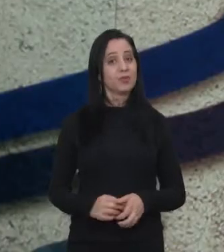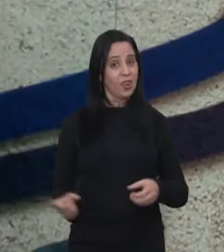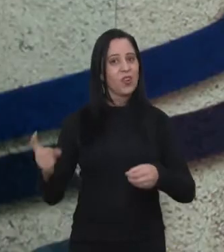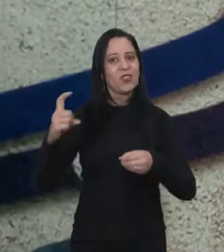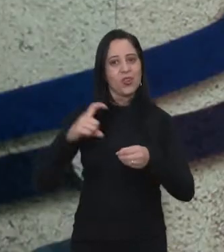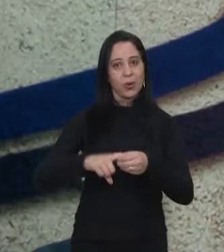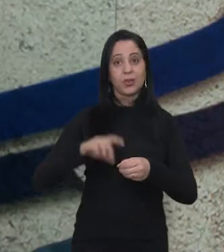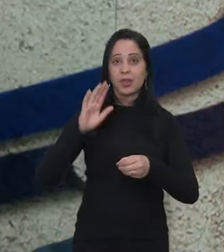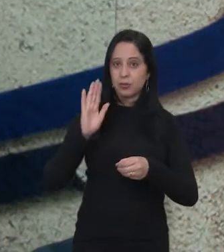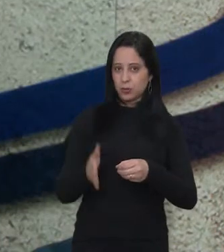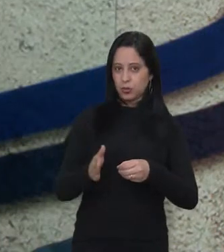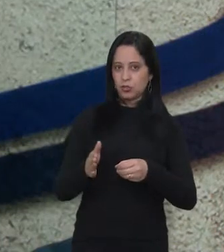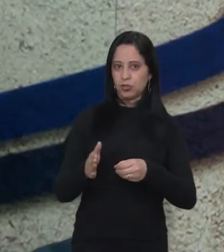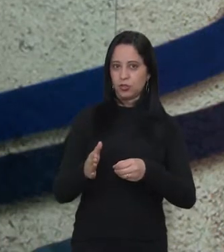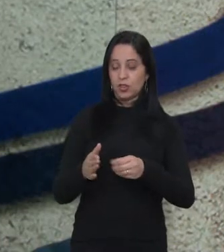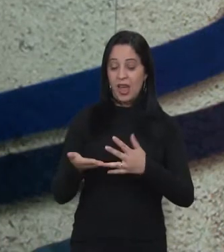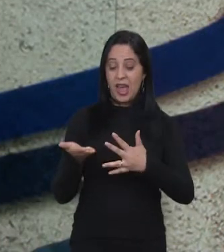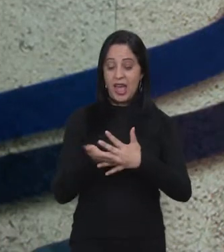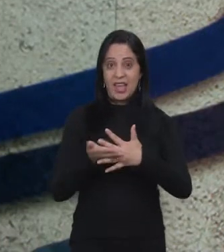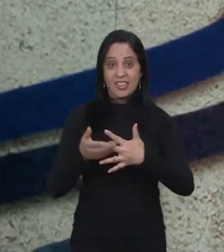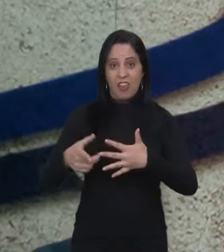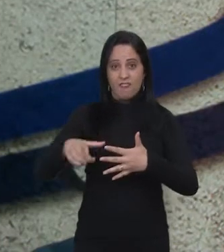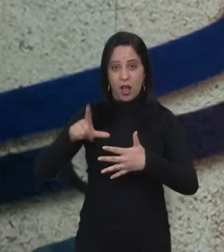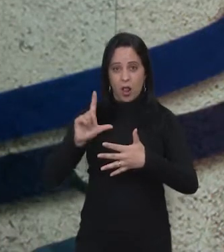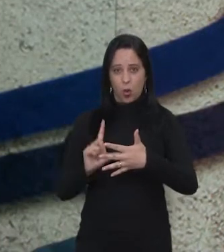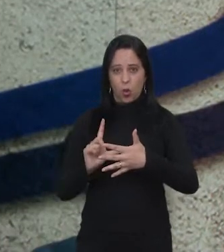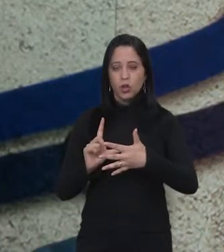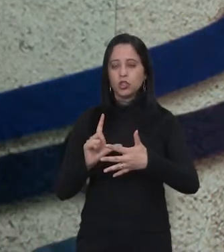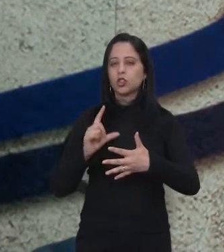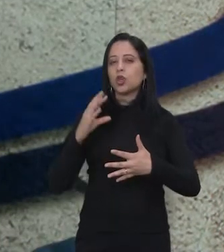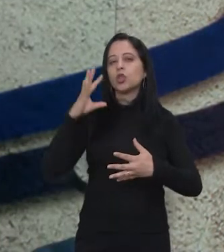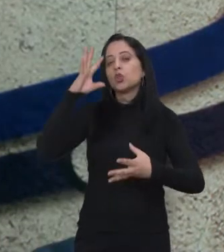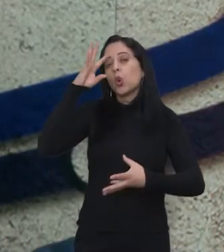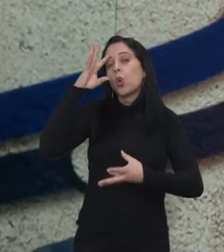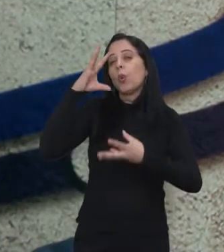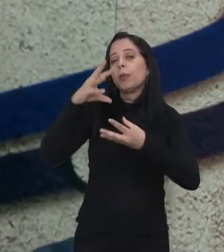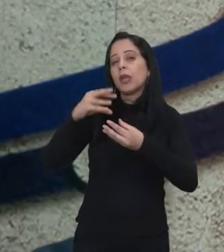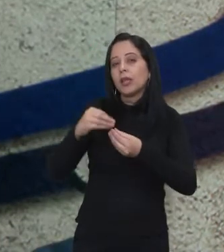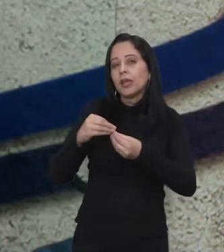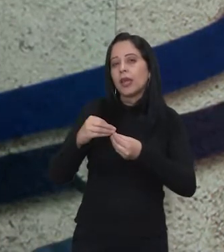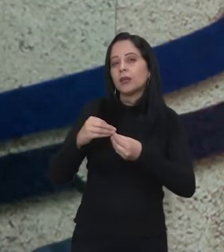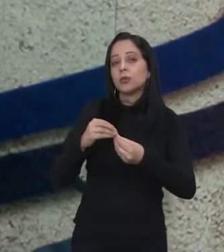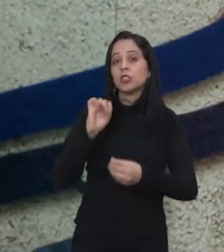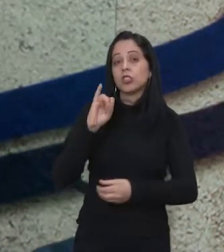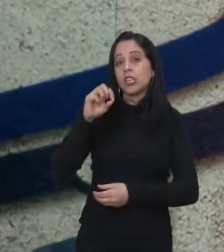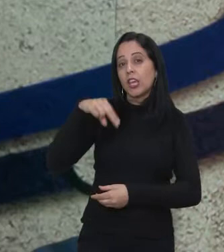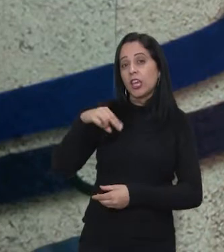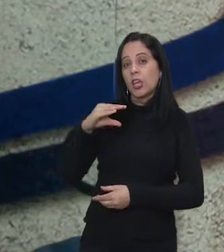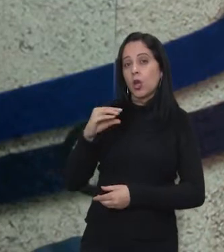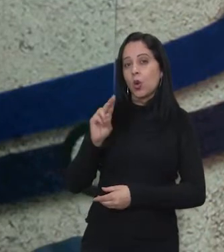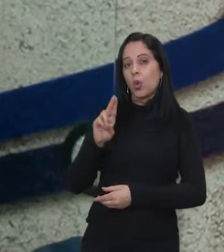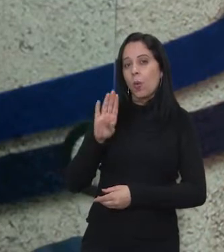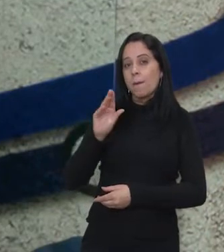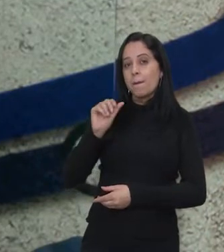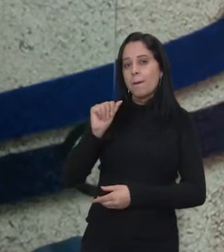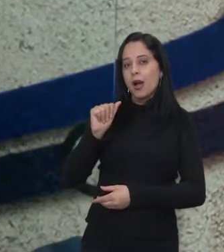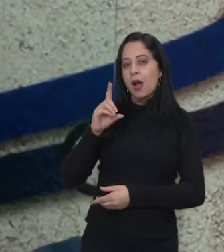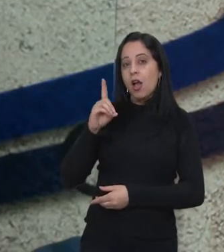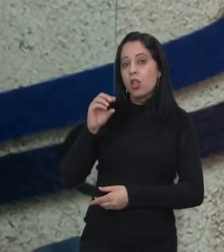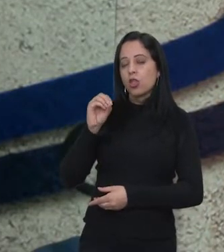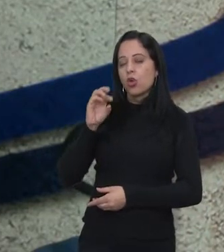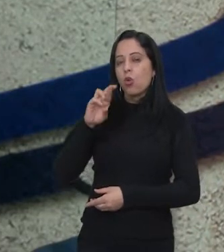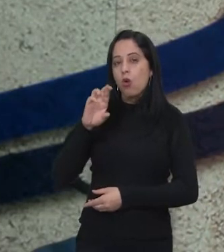Estamos de volta e na estação anterior conhecemos um pouco sobre as incubadoras de empresas. Agora, vamos seguir os trilhos para